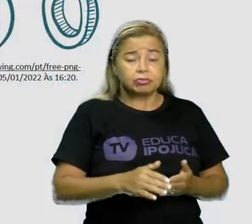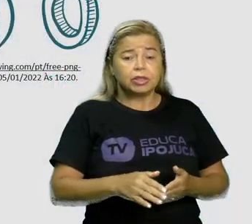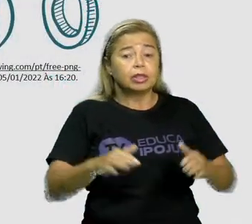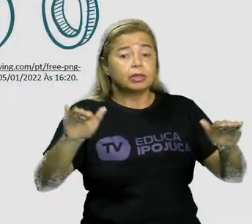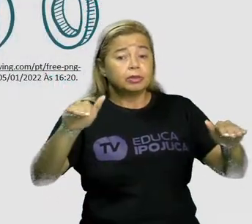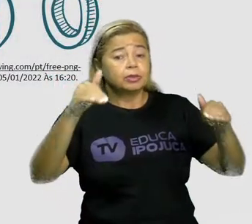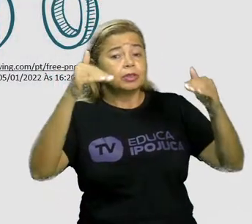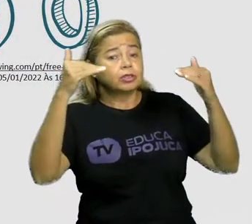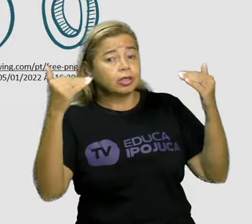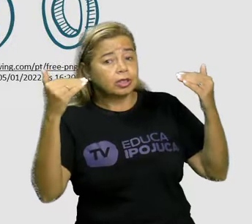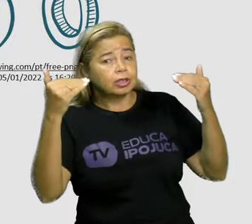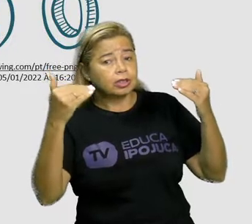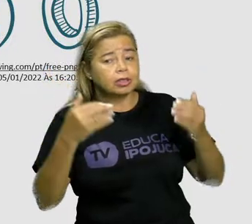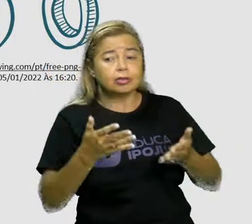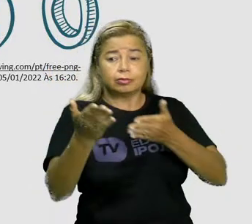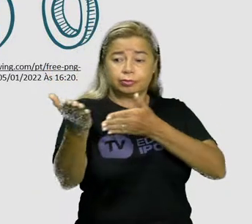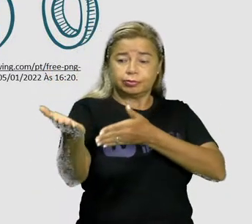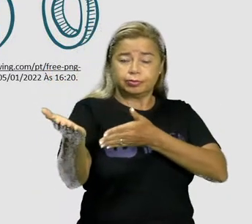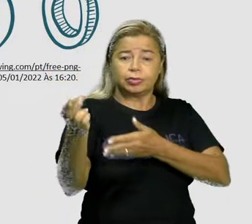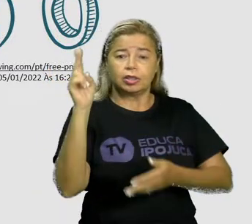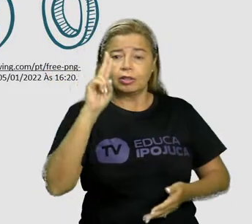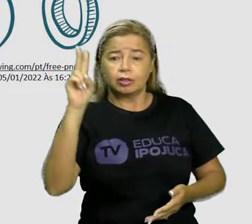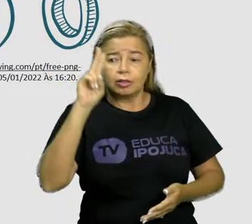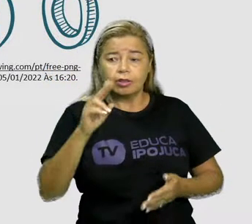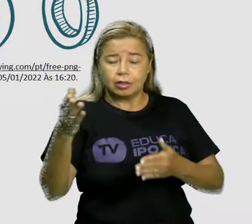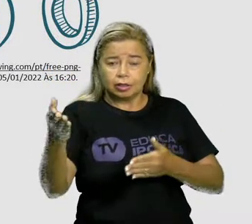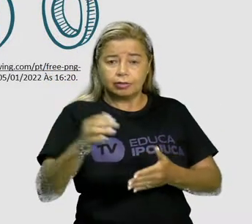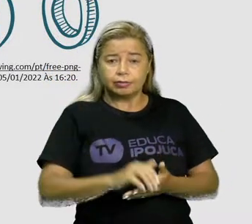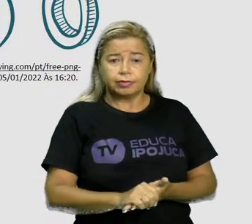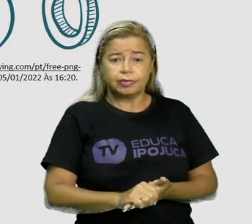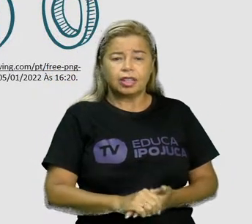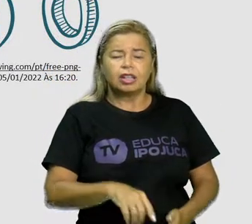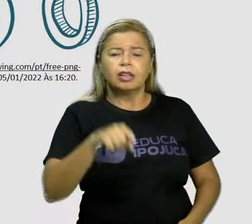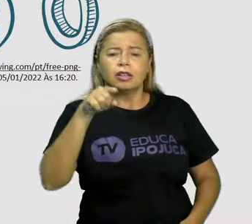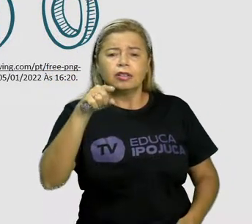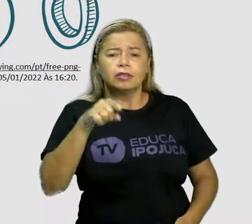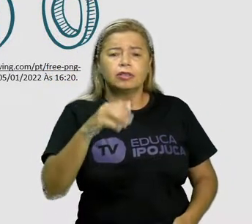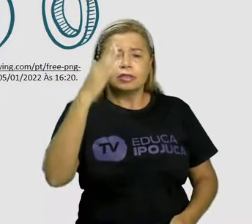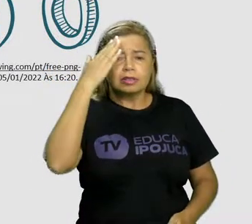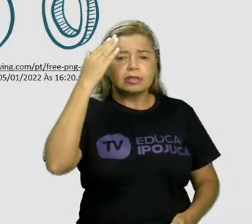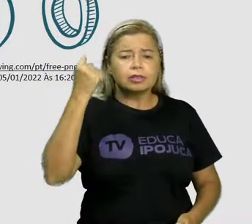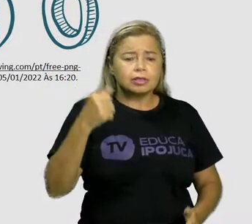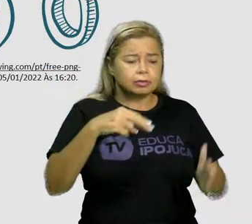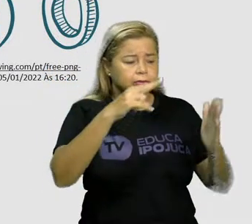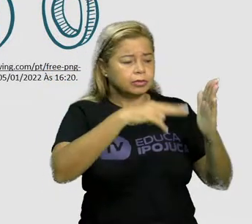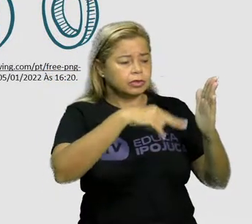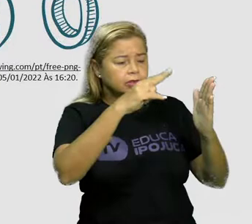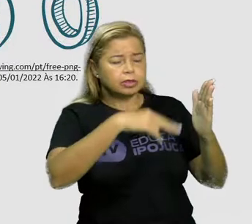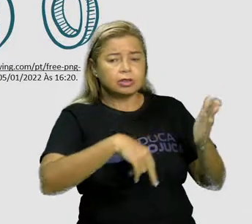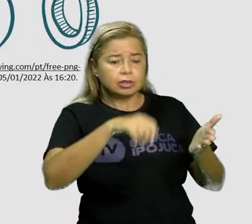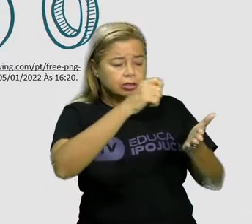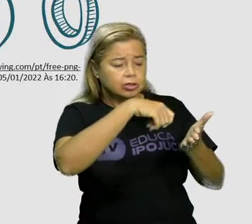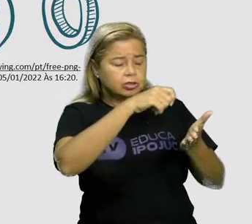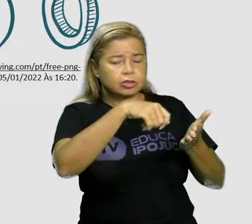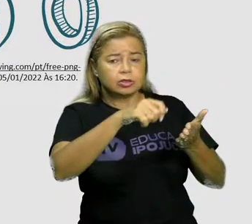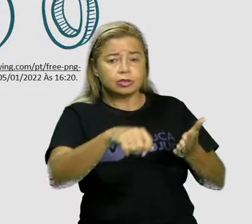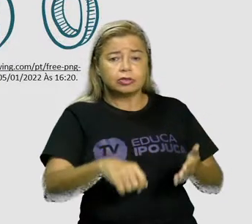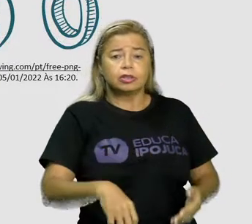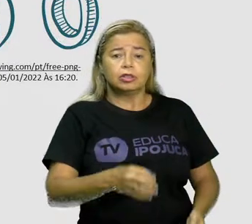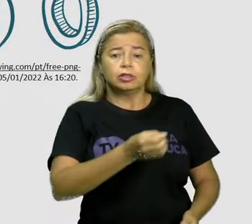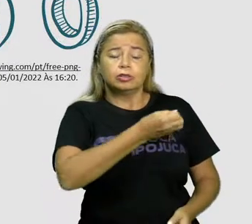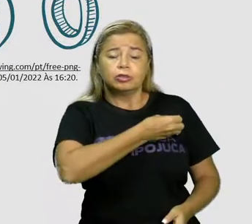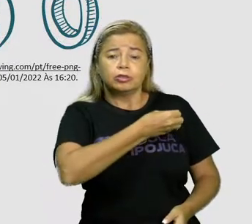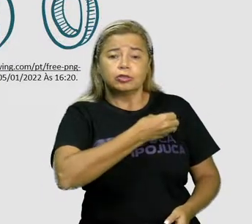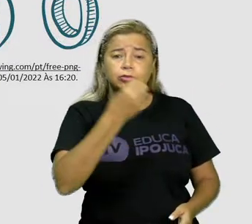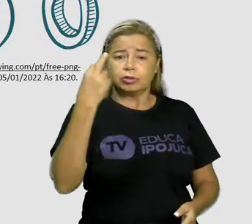Você sabe ler e escrever? números naturais? Então, eu tenho um, dois,